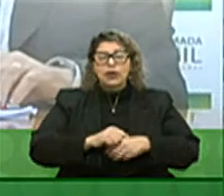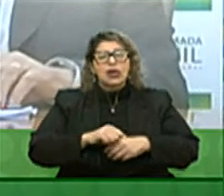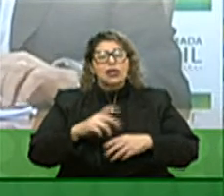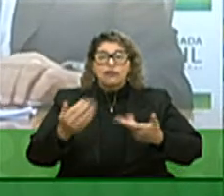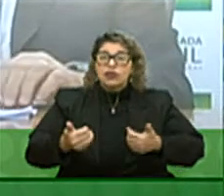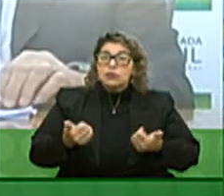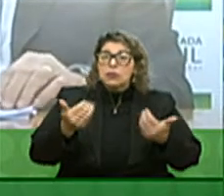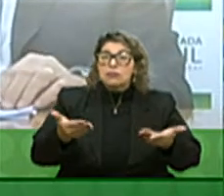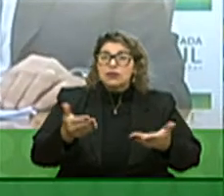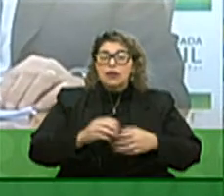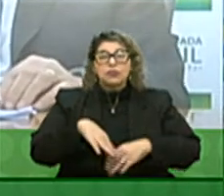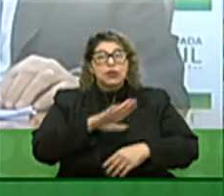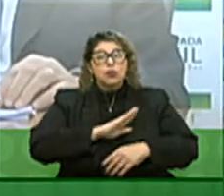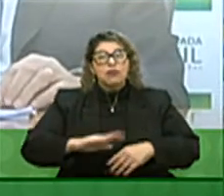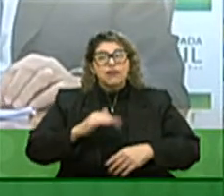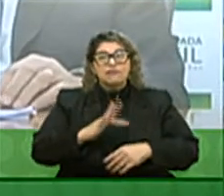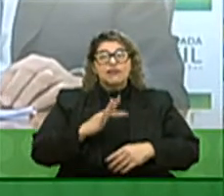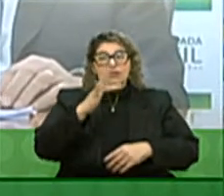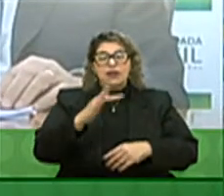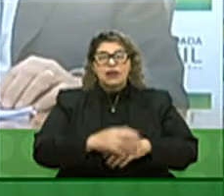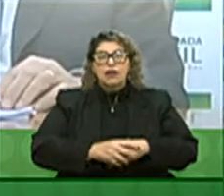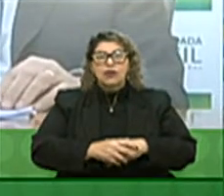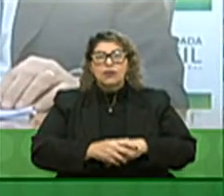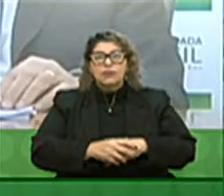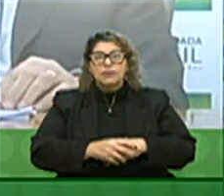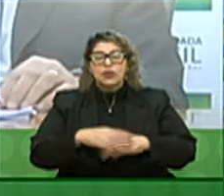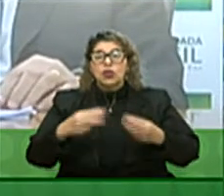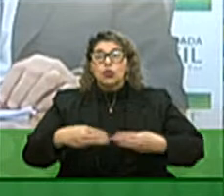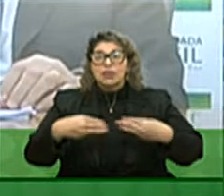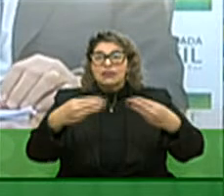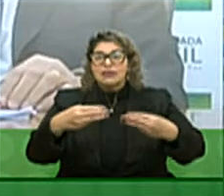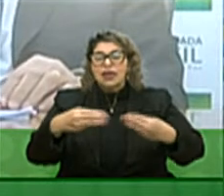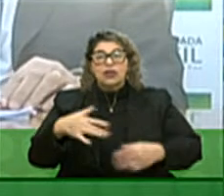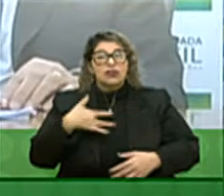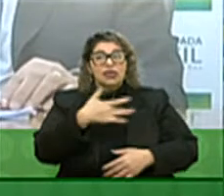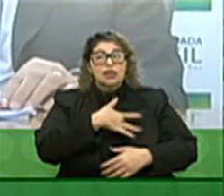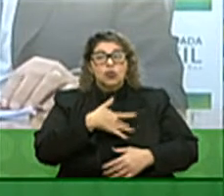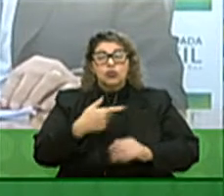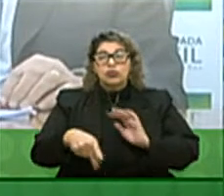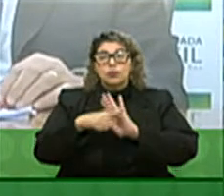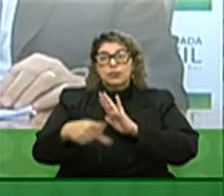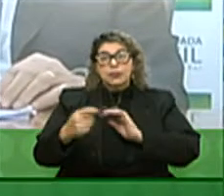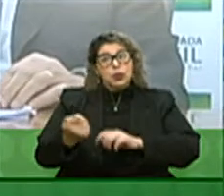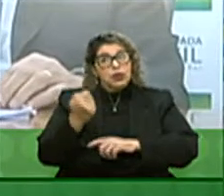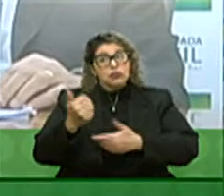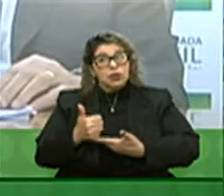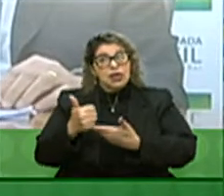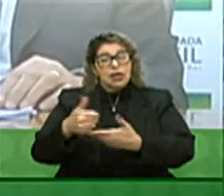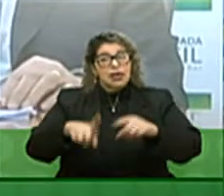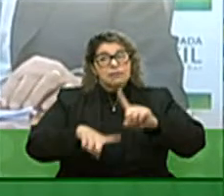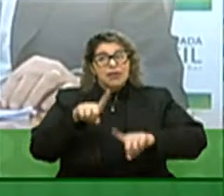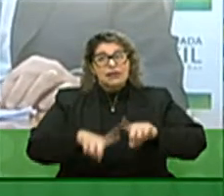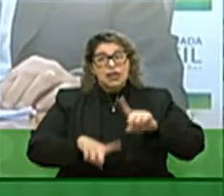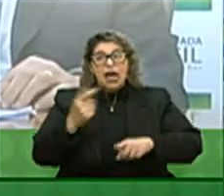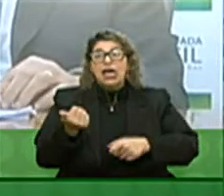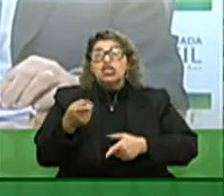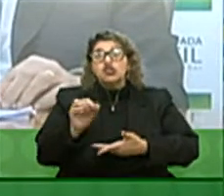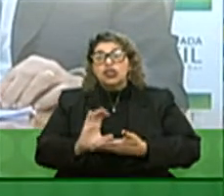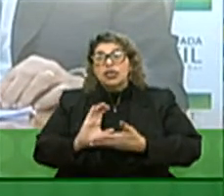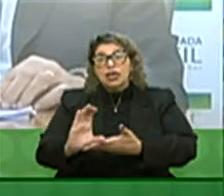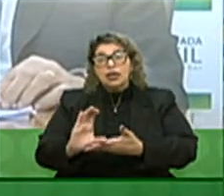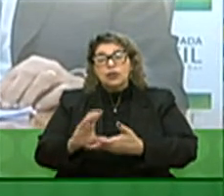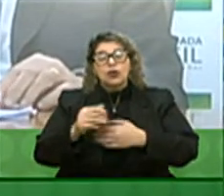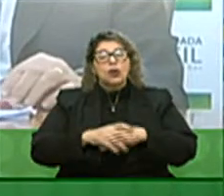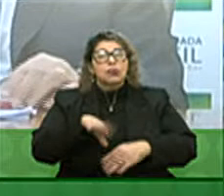disponibilizado pelo governo federal através do Ministério da Saúde ao Rio Grande do Sul em equipamentos em recursos para o